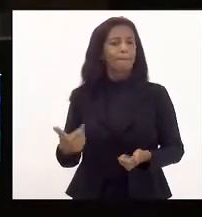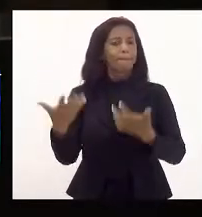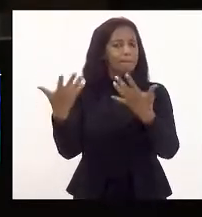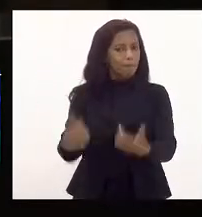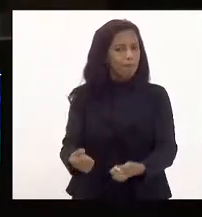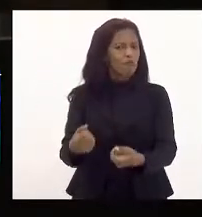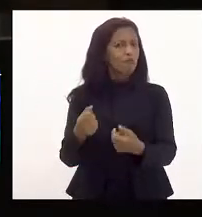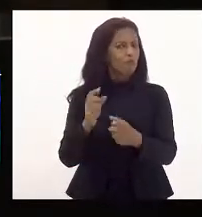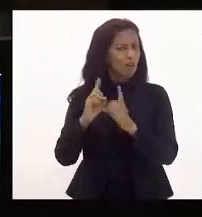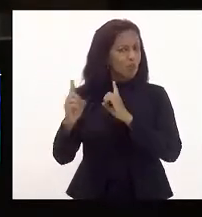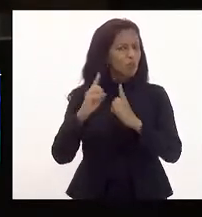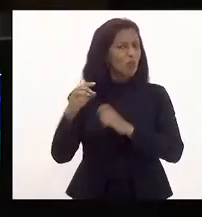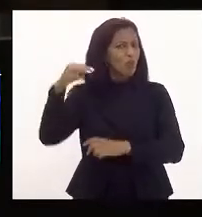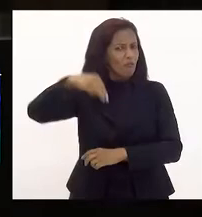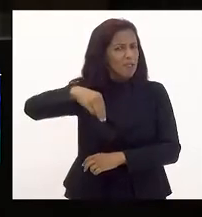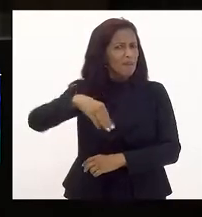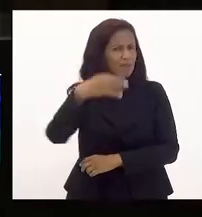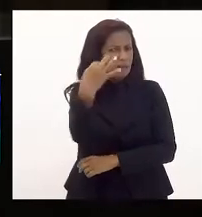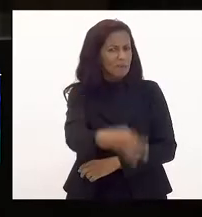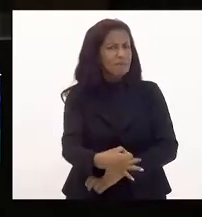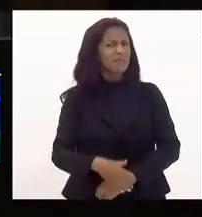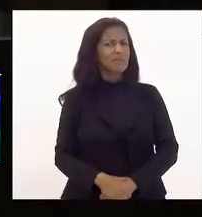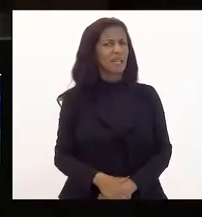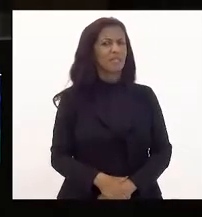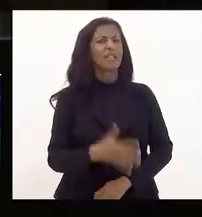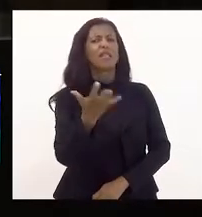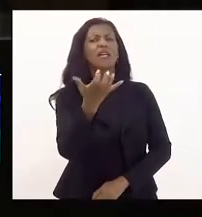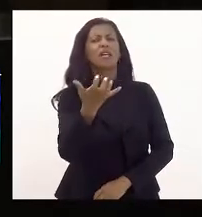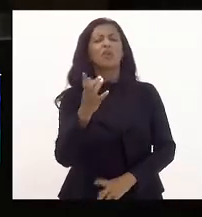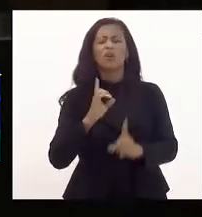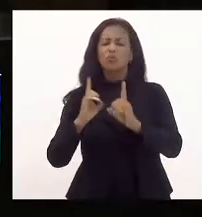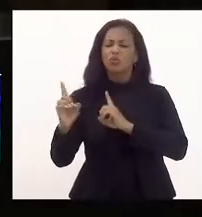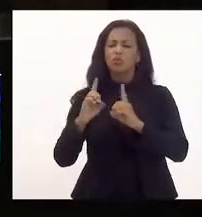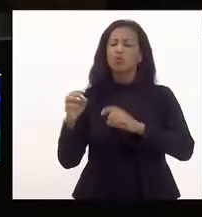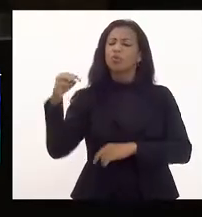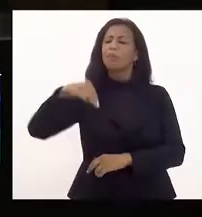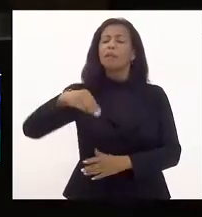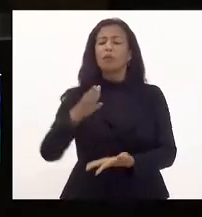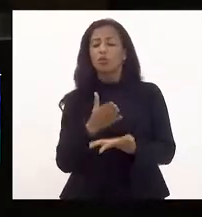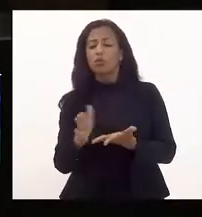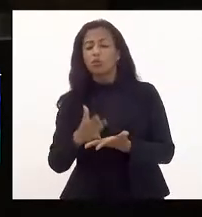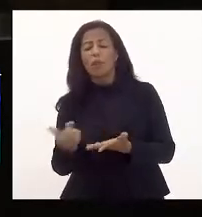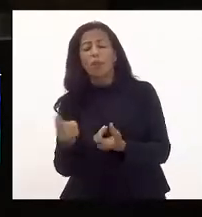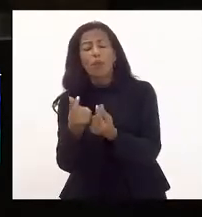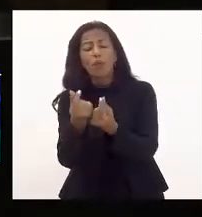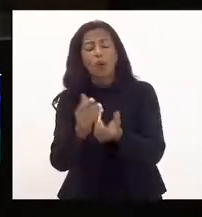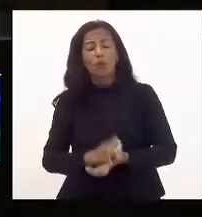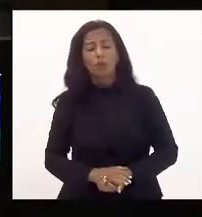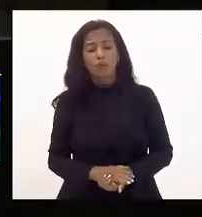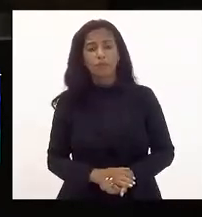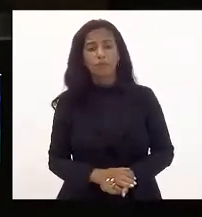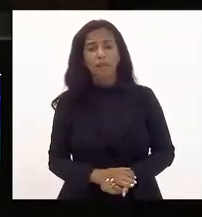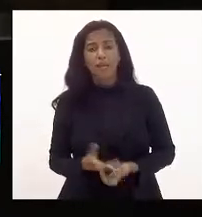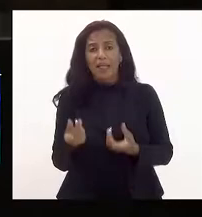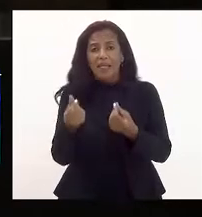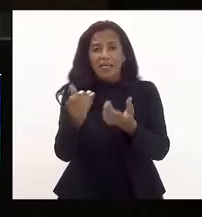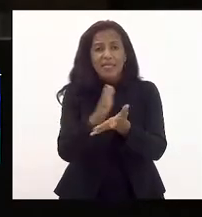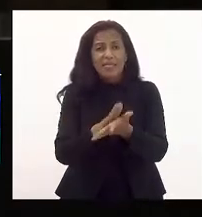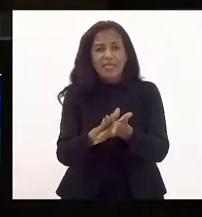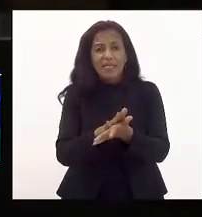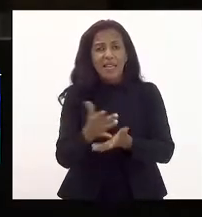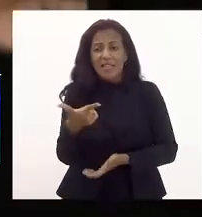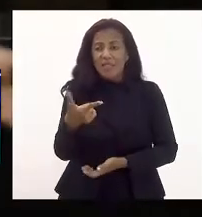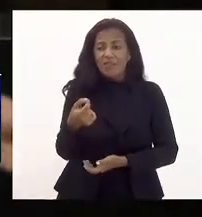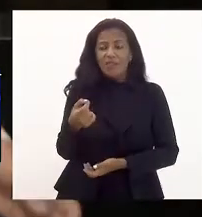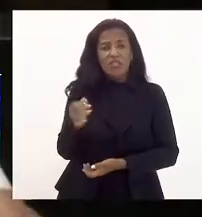Vamos fazer a matemática exata aqui. Eu quero discutir a matemática exata. Quanto é que sobra? Sobra praticamente nada. 20%